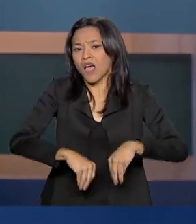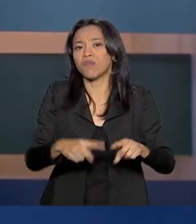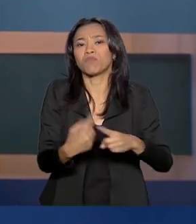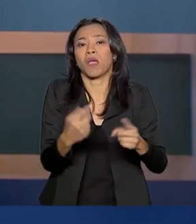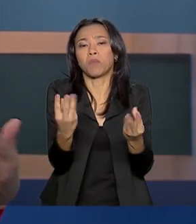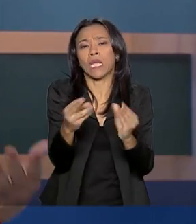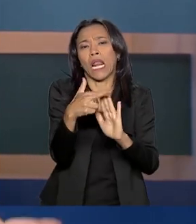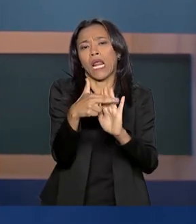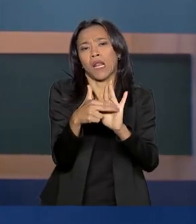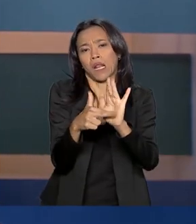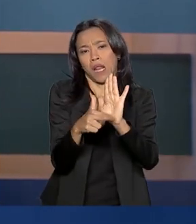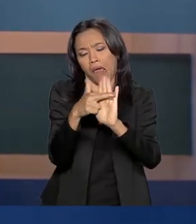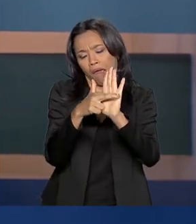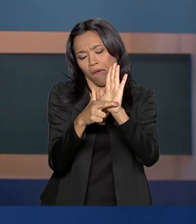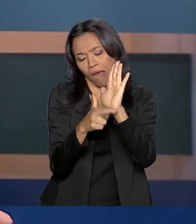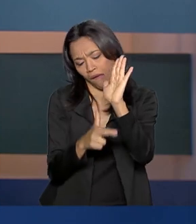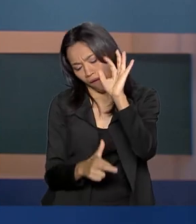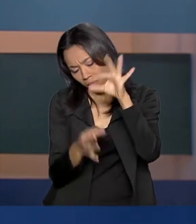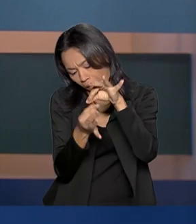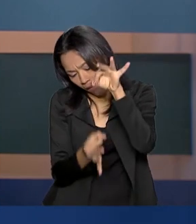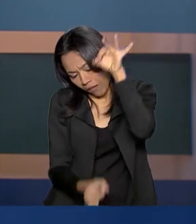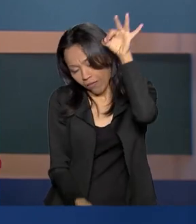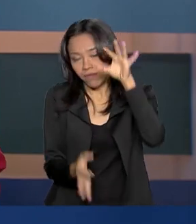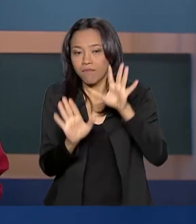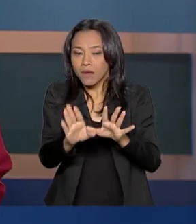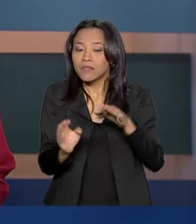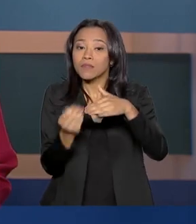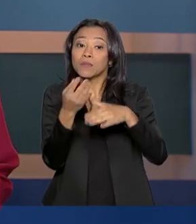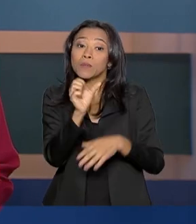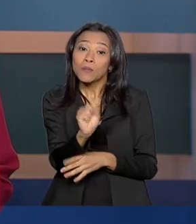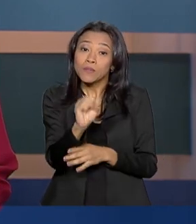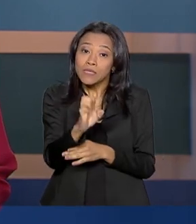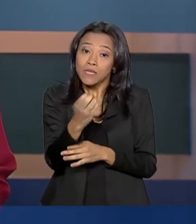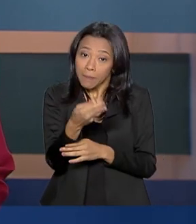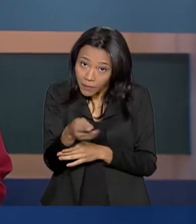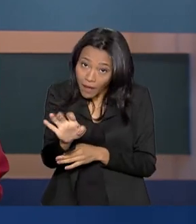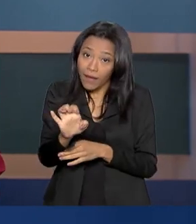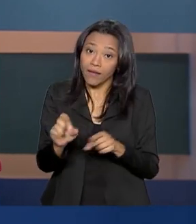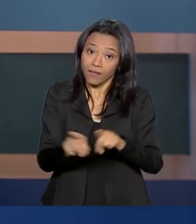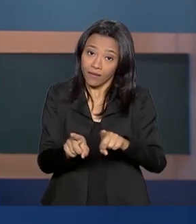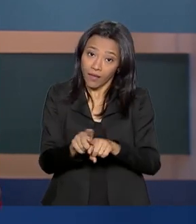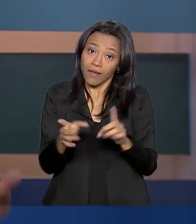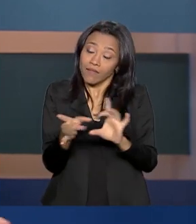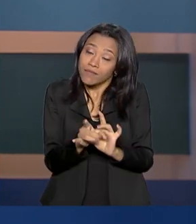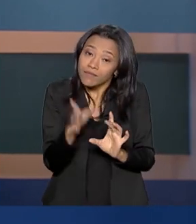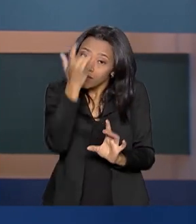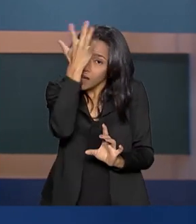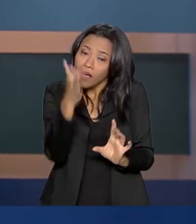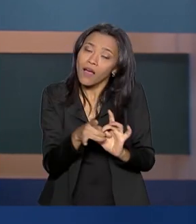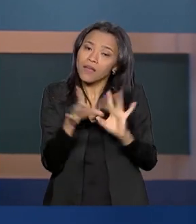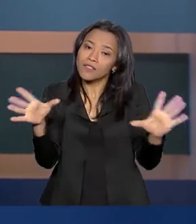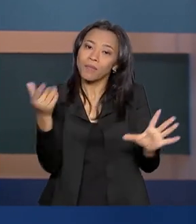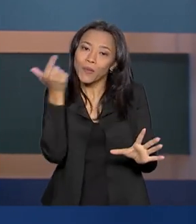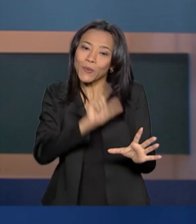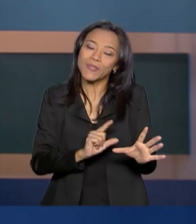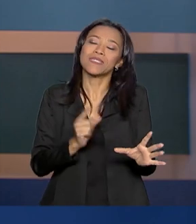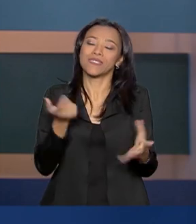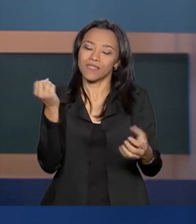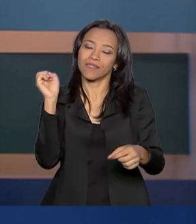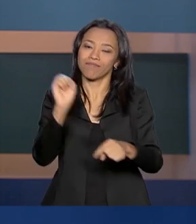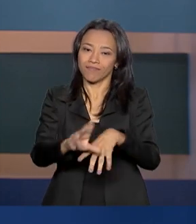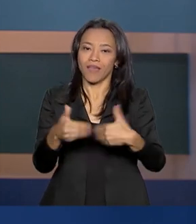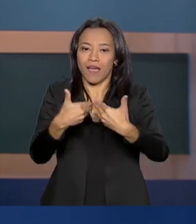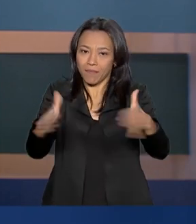entre o SEBRAE e o Ministério da Economia quer facilitar o caminho. Assim, empreendedores poderão ter um ambiente de negócios mais lucrativo e com